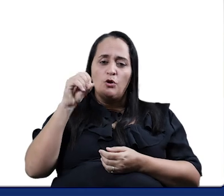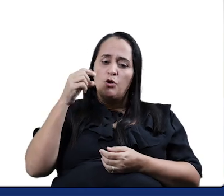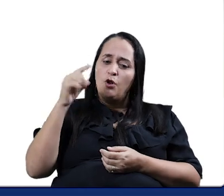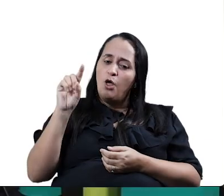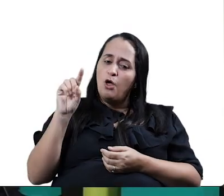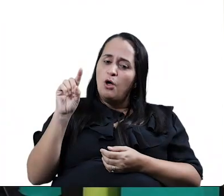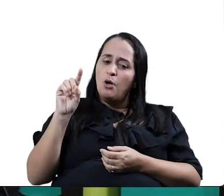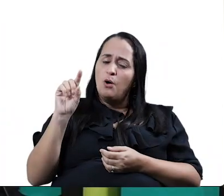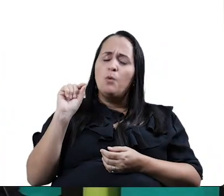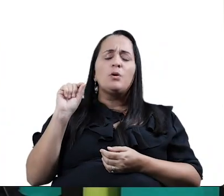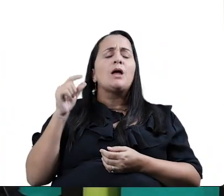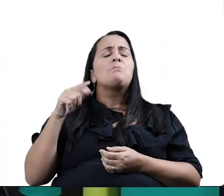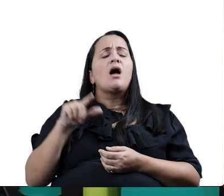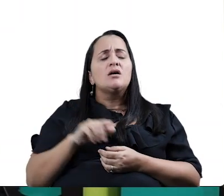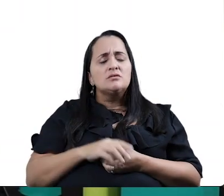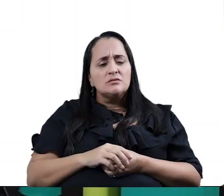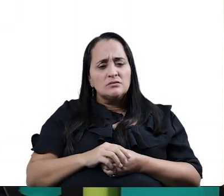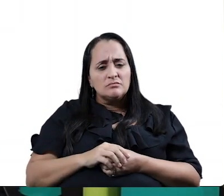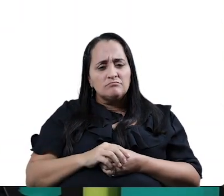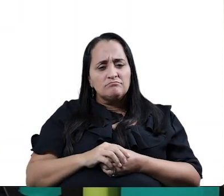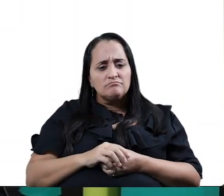O que mais?